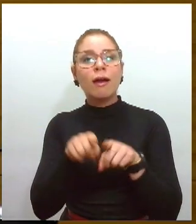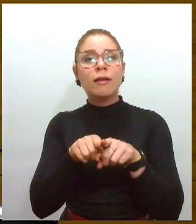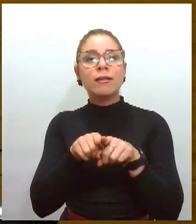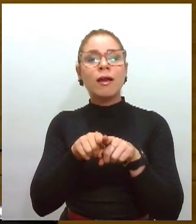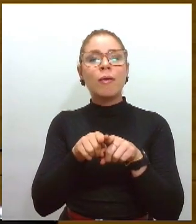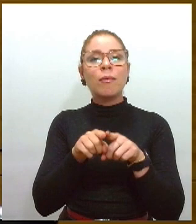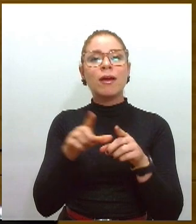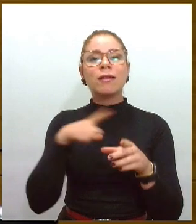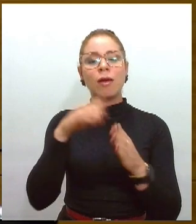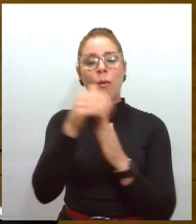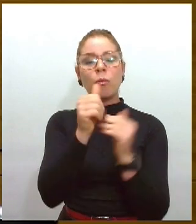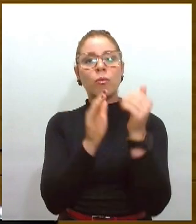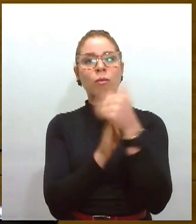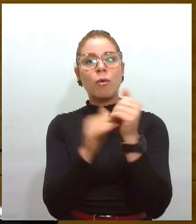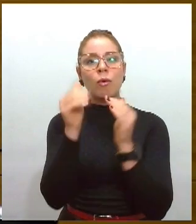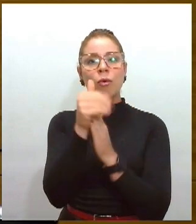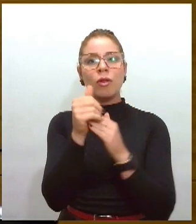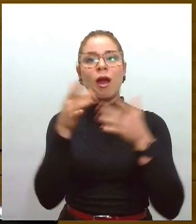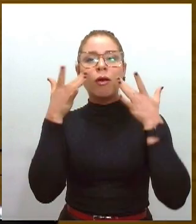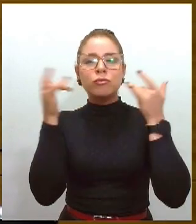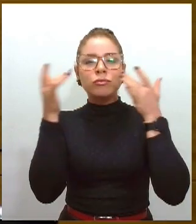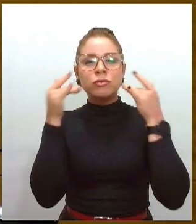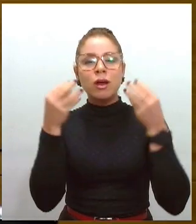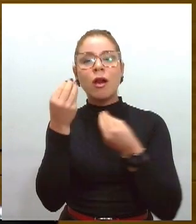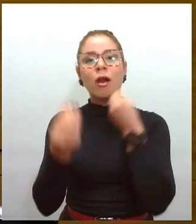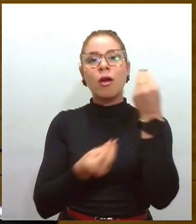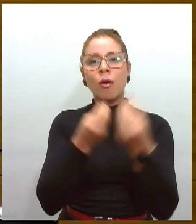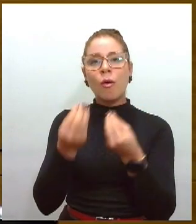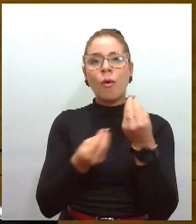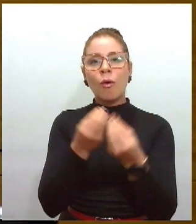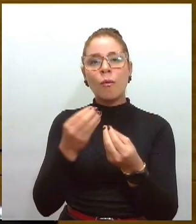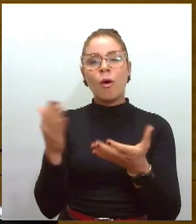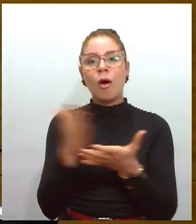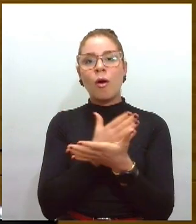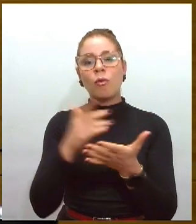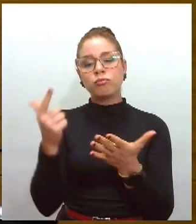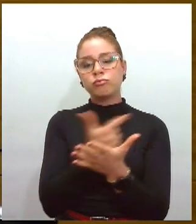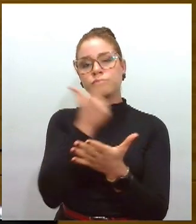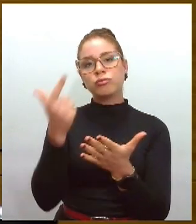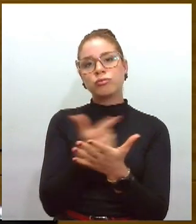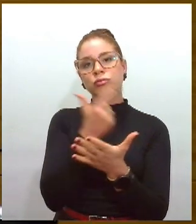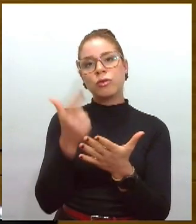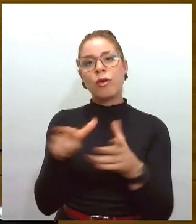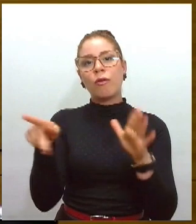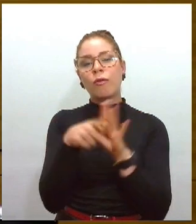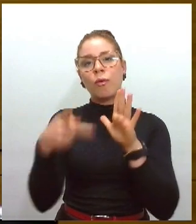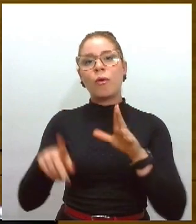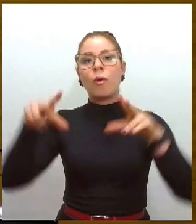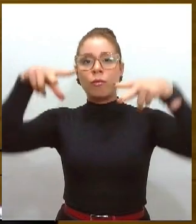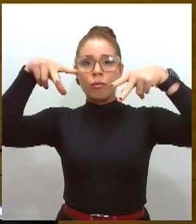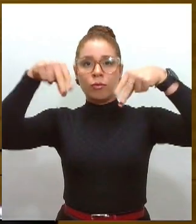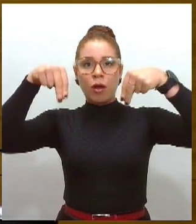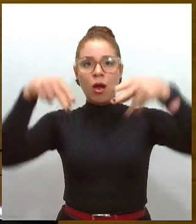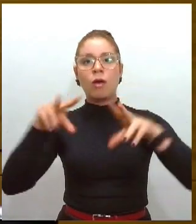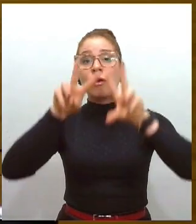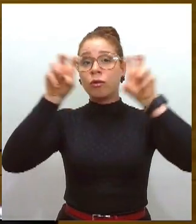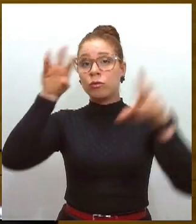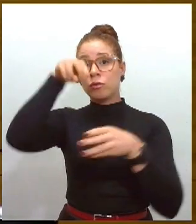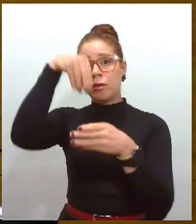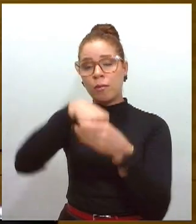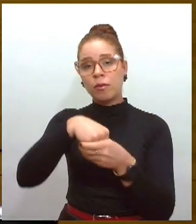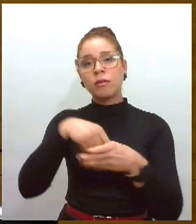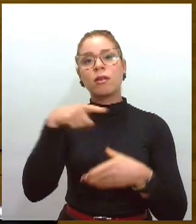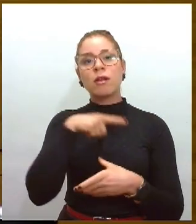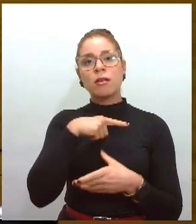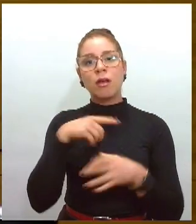trazendo como novidade a literatura de Cordel. Onde dentro do tema da literatura, dentro de um conteúdo